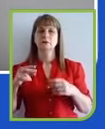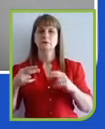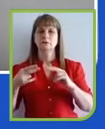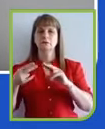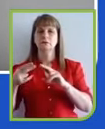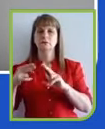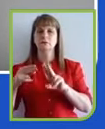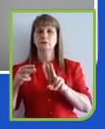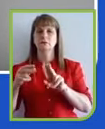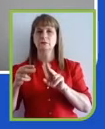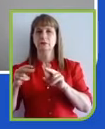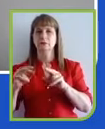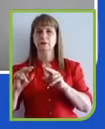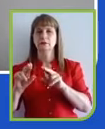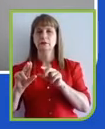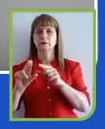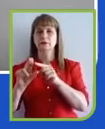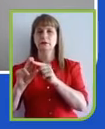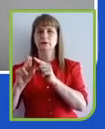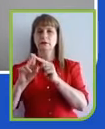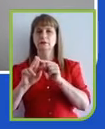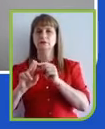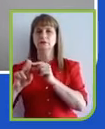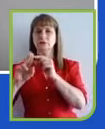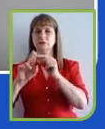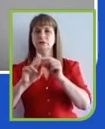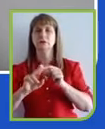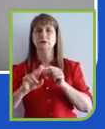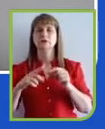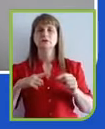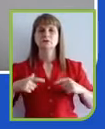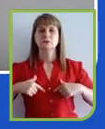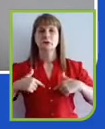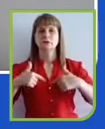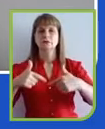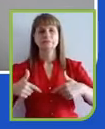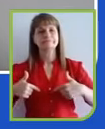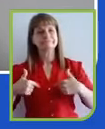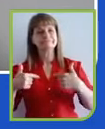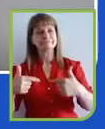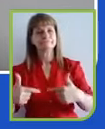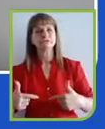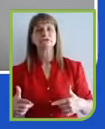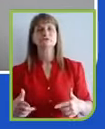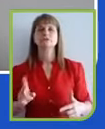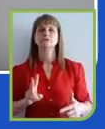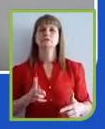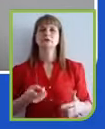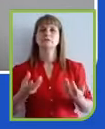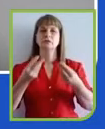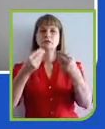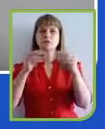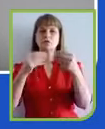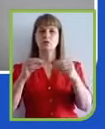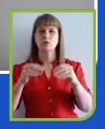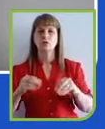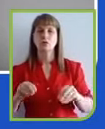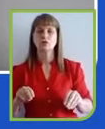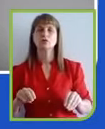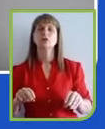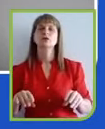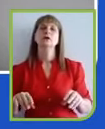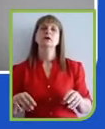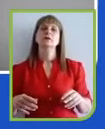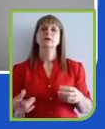geral, muito ativa nas redes sociais, compartilhando as coisas, se colocando à disposição para responder questionamento, porque não adianta só